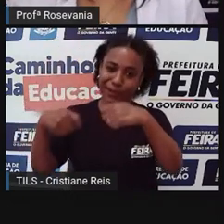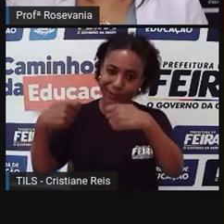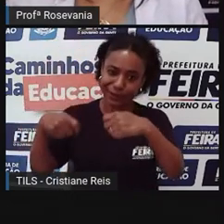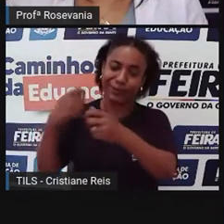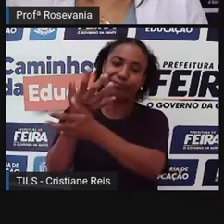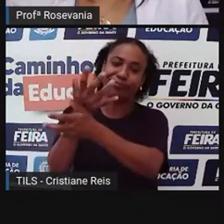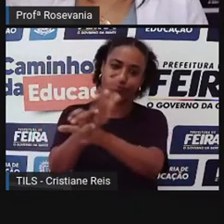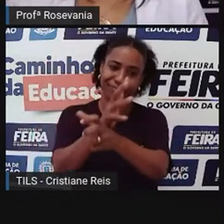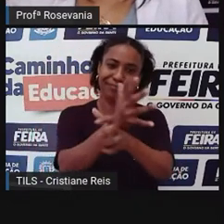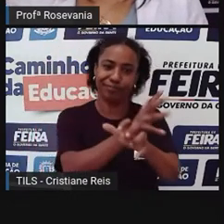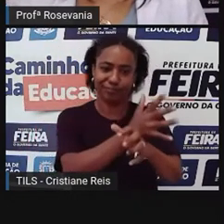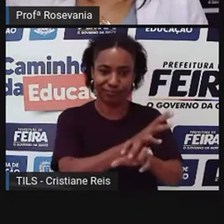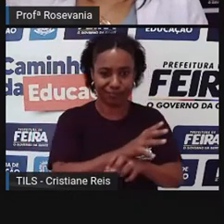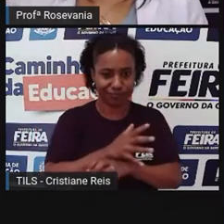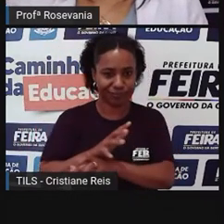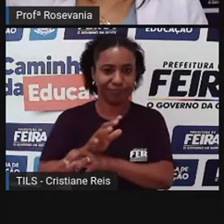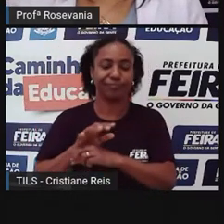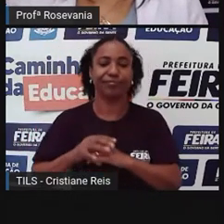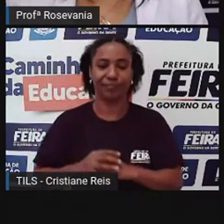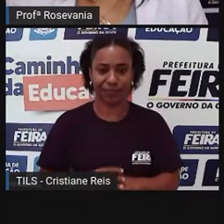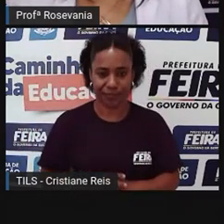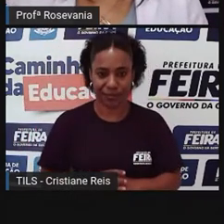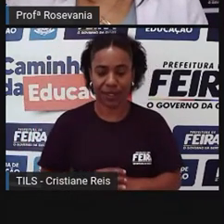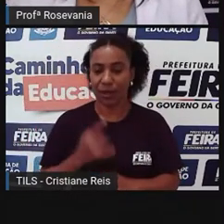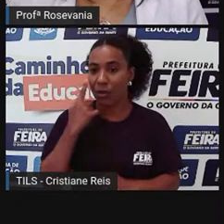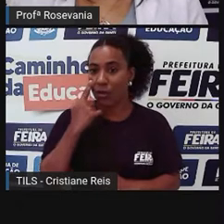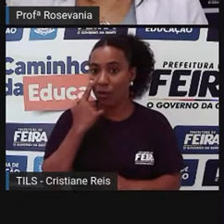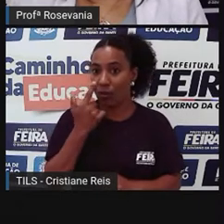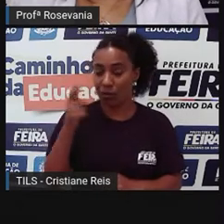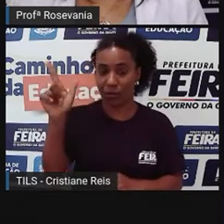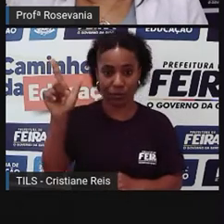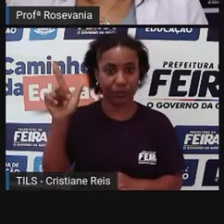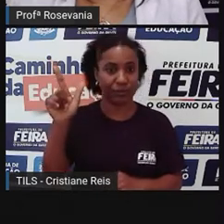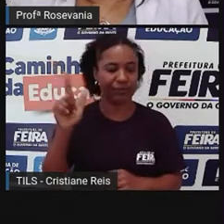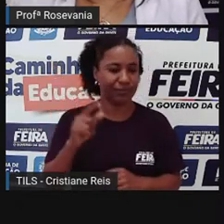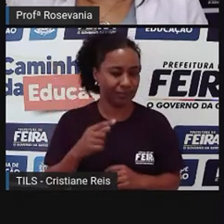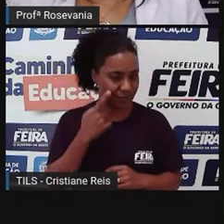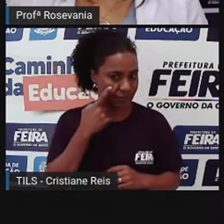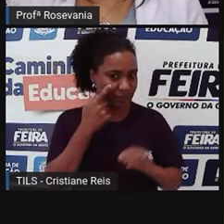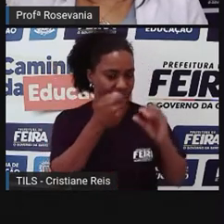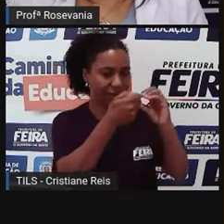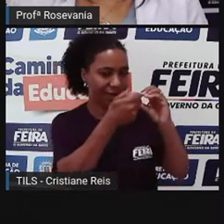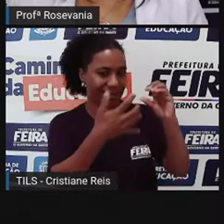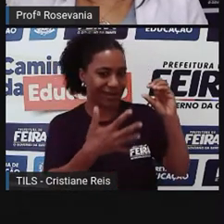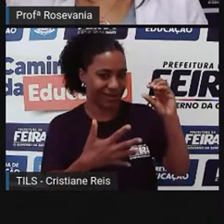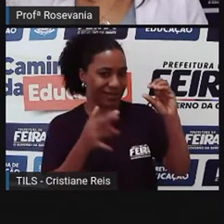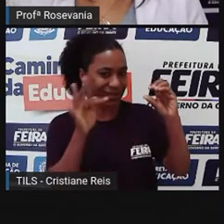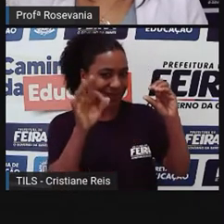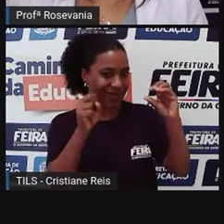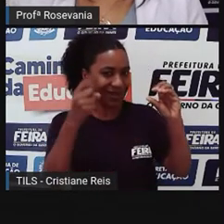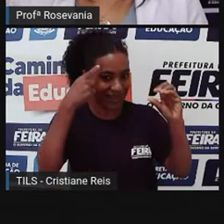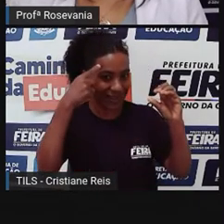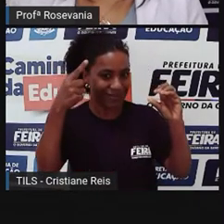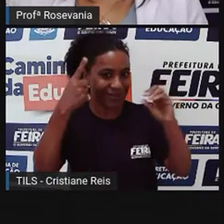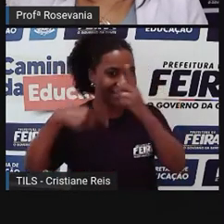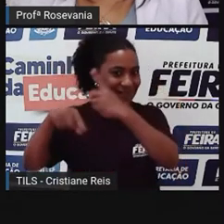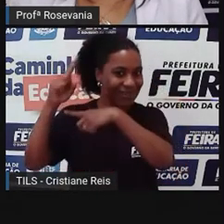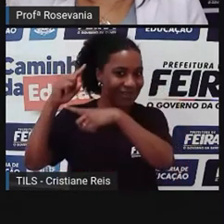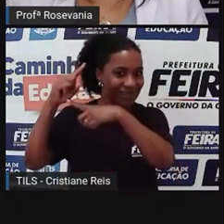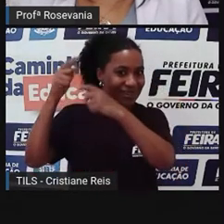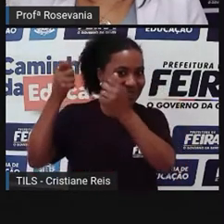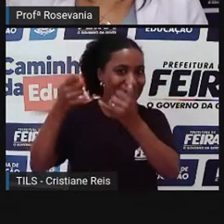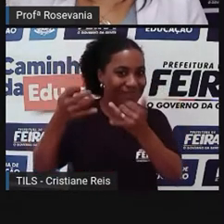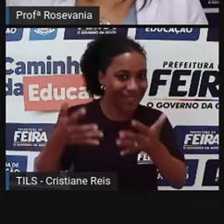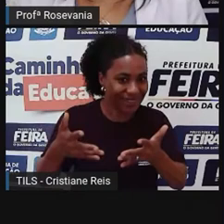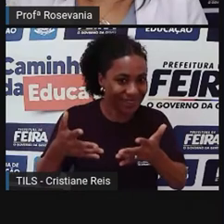Santana, que outra característica da gente agora no nosso espaço geográfico, nessa alteração do homem, é a nossa forma